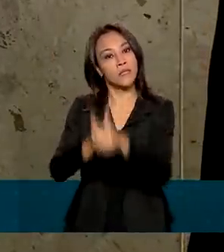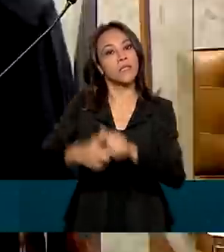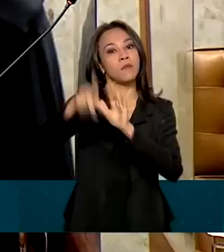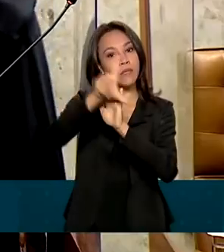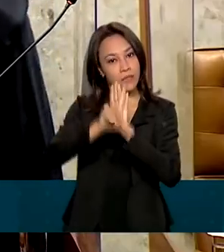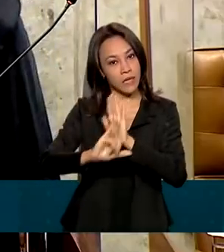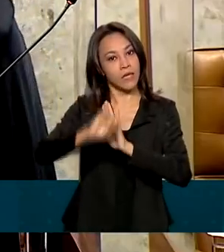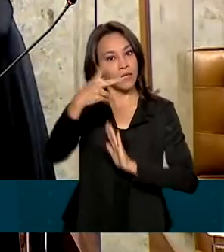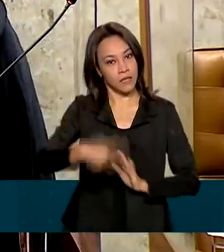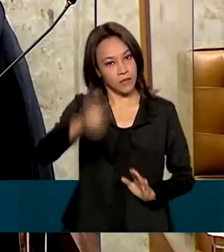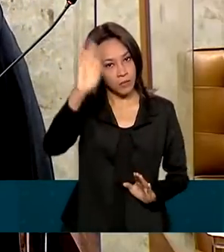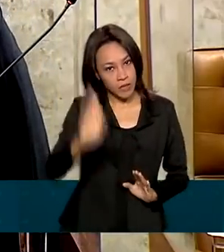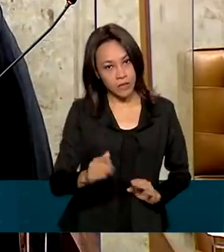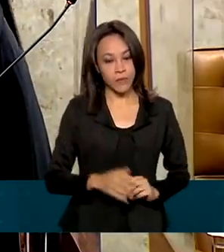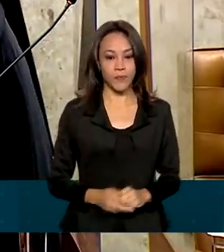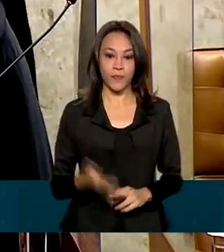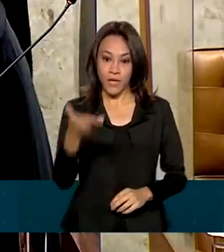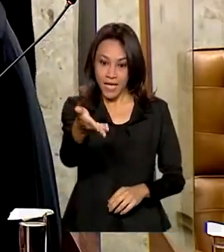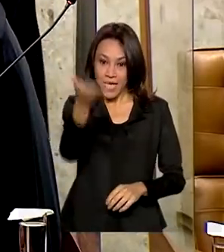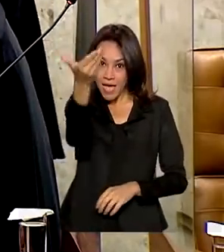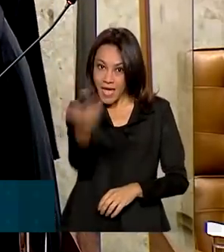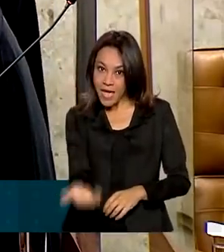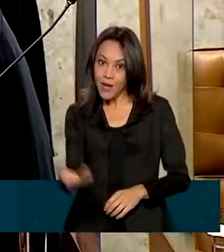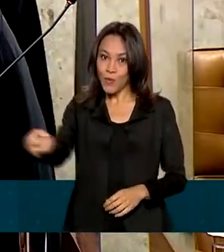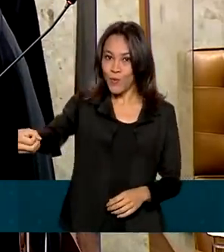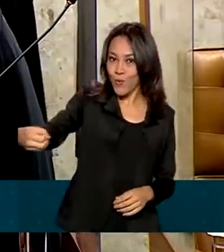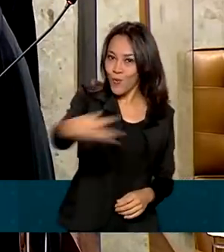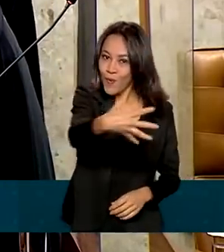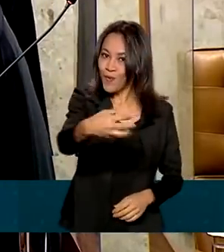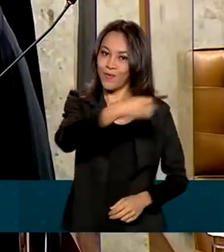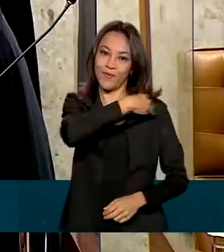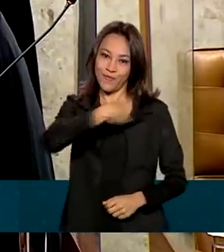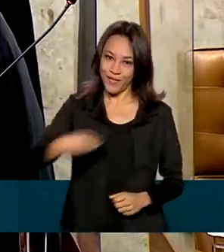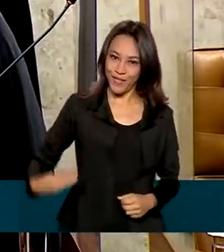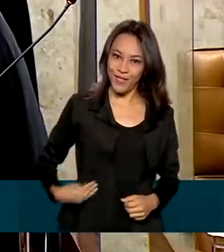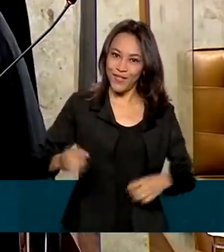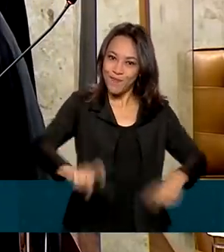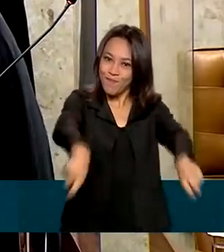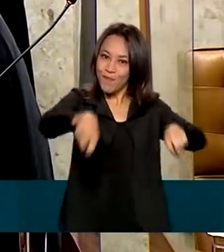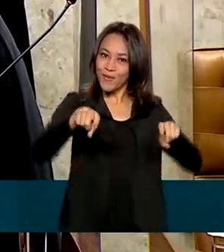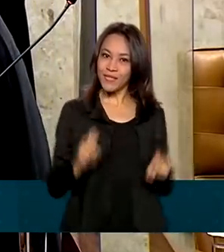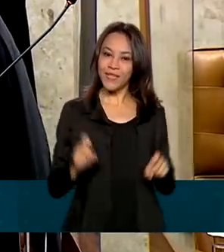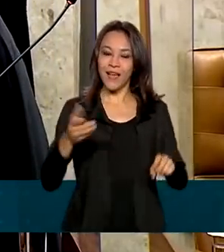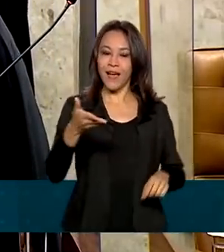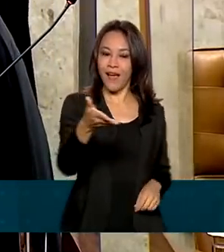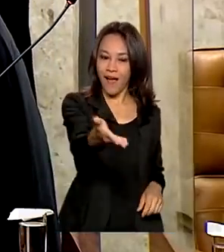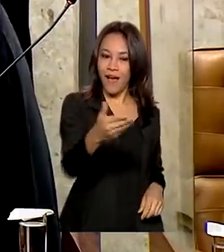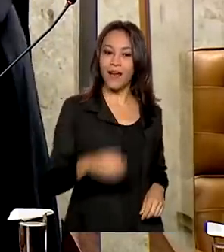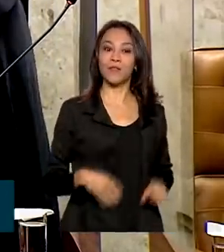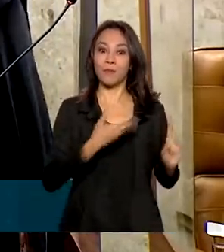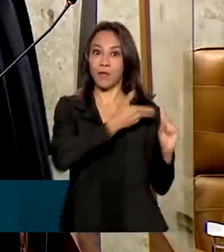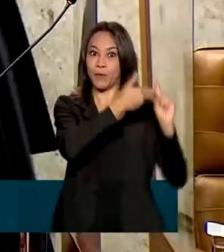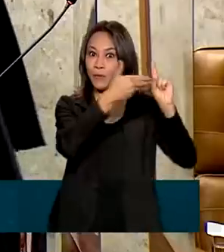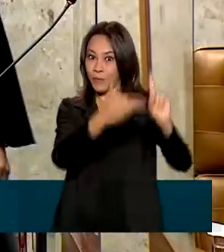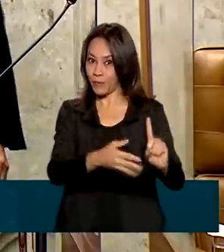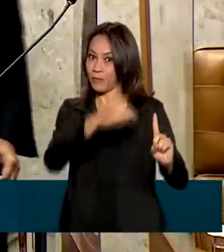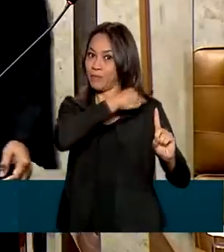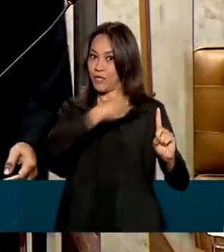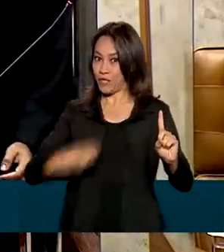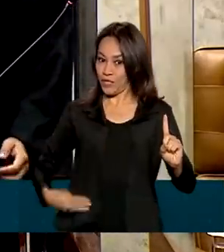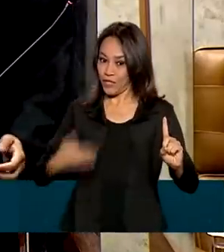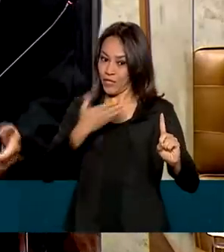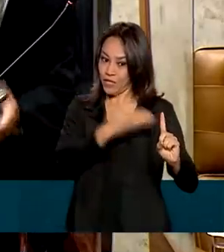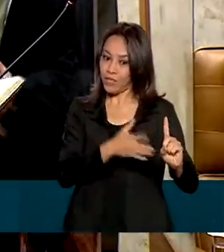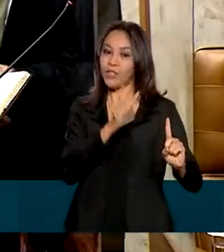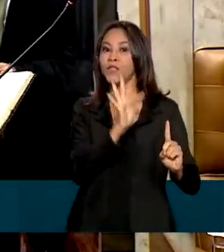O mais novo ministro do Supremo Tribunal Federal, empossado pelo presidente da Corte, ministro Luiz Fux, é a